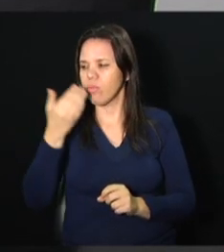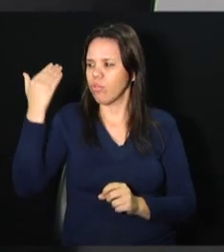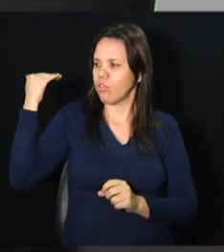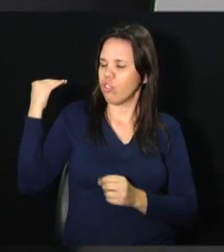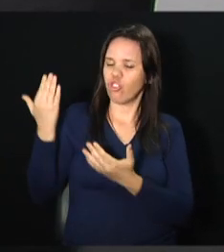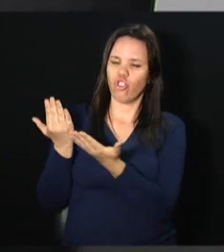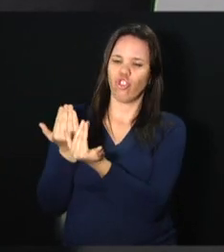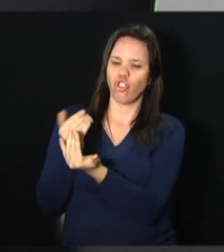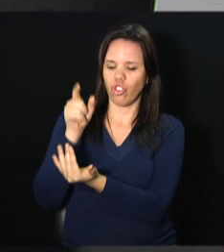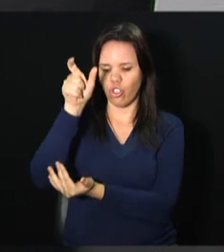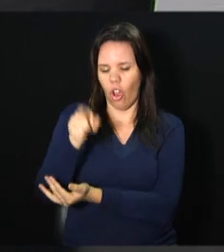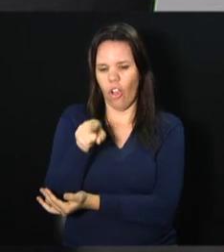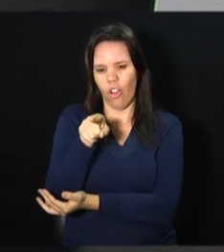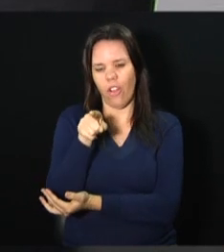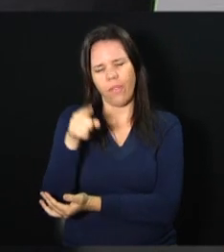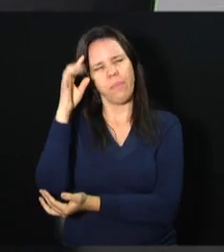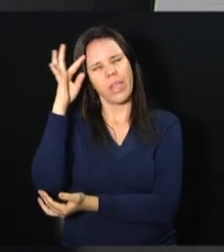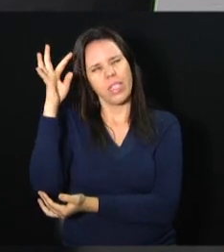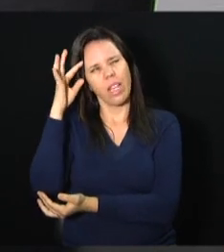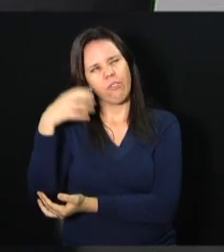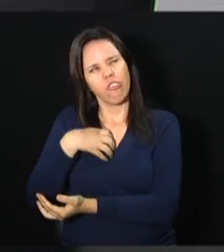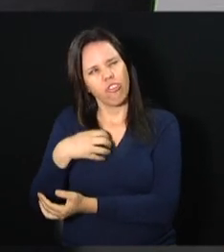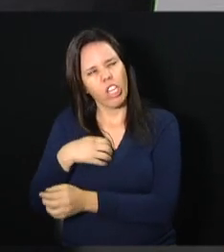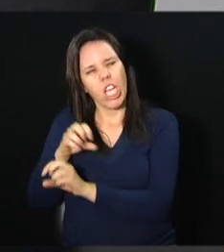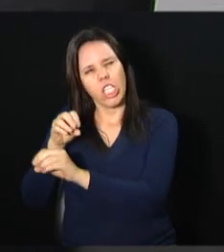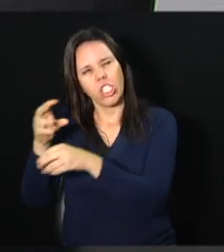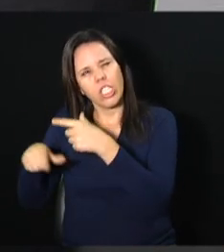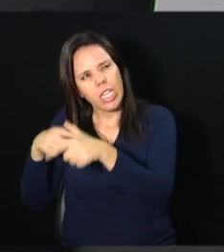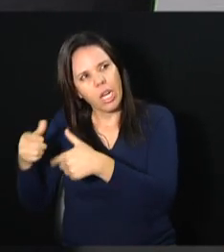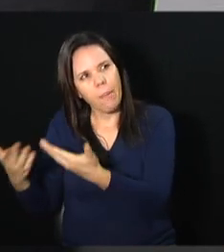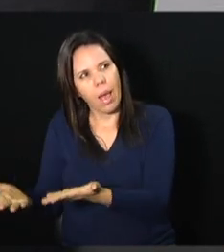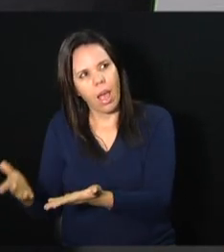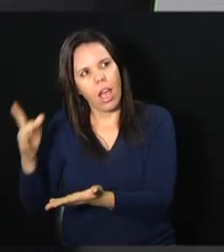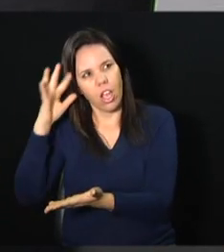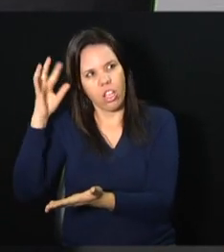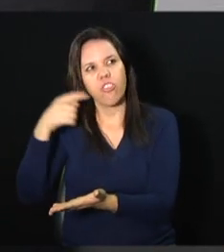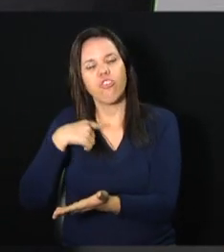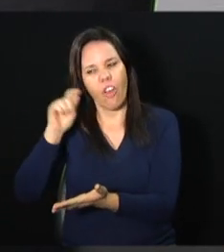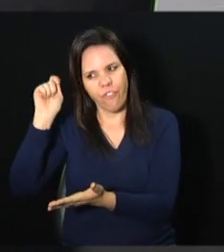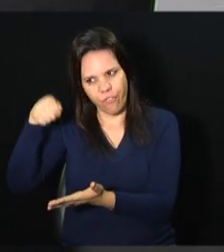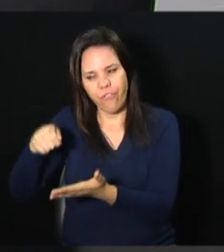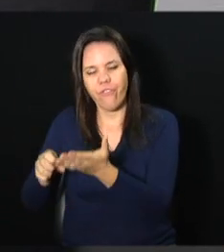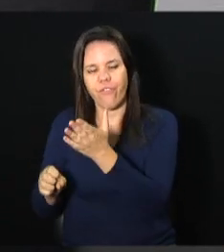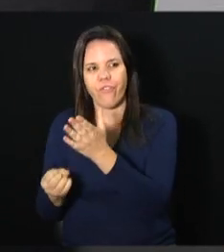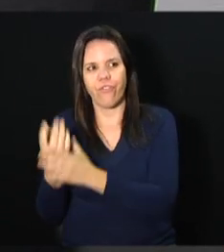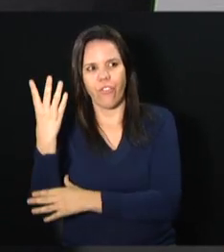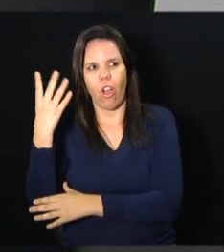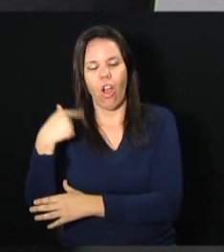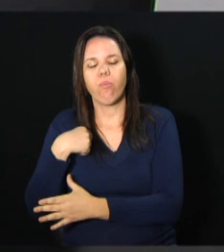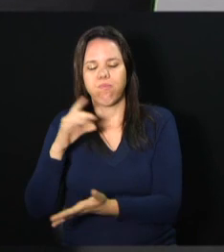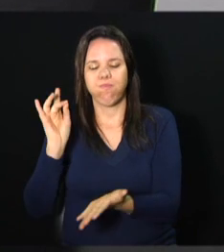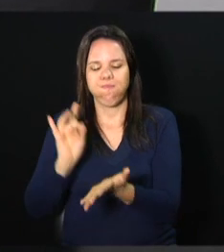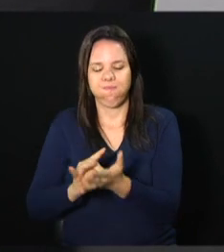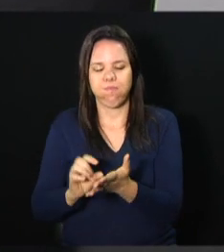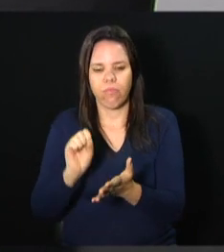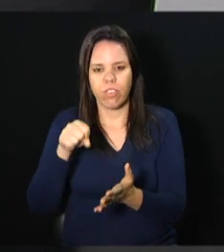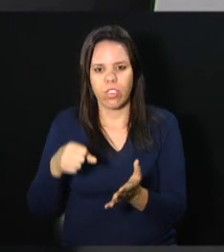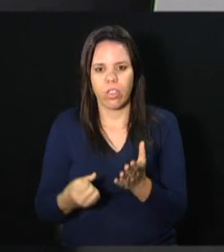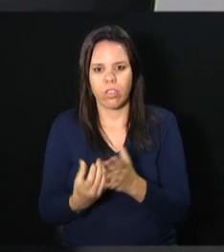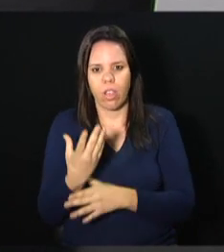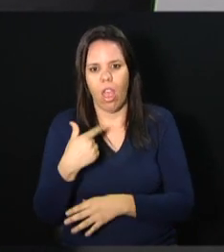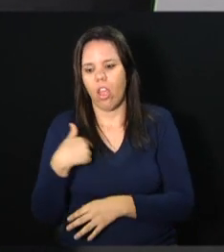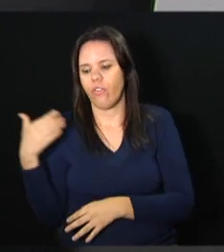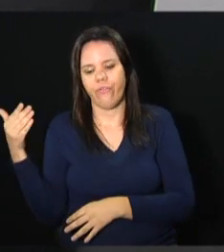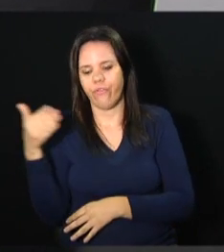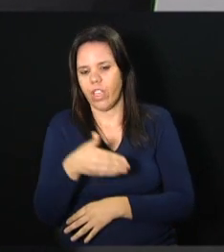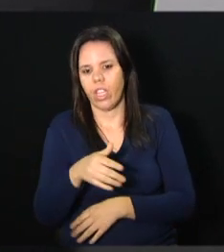pensava em uma maneira de empregar as pessoas, esse sonho foi realizado? Sim, eu estou realizando o meu sonho. Eu não vim